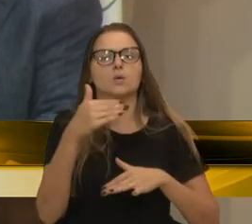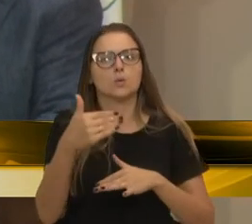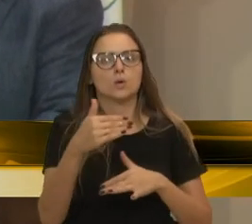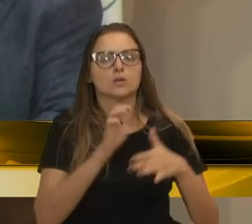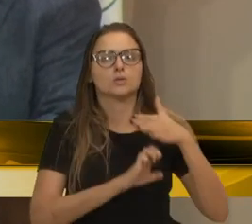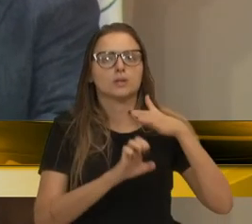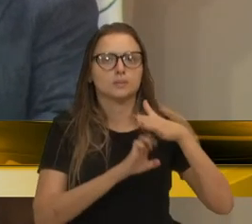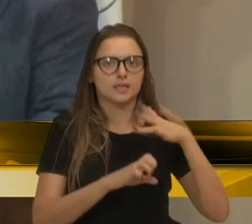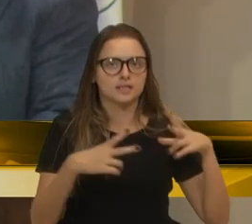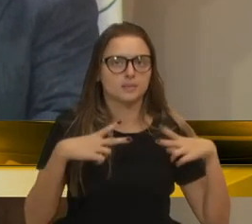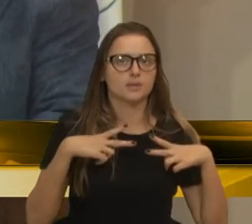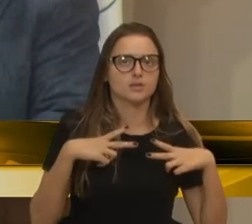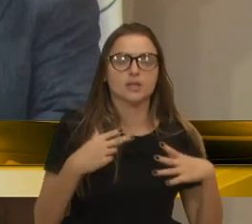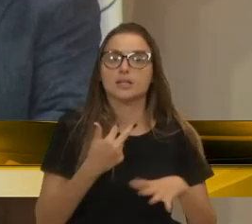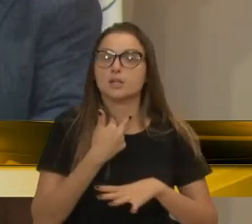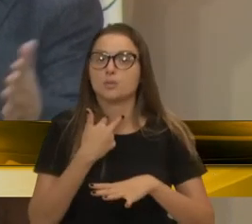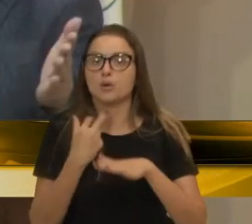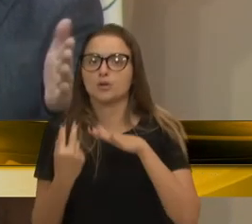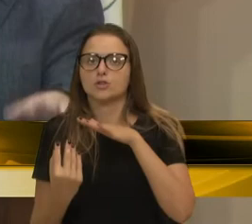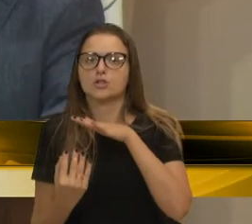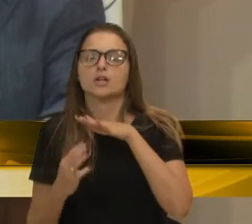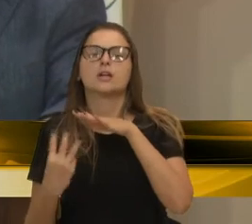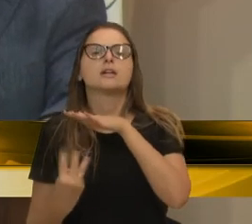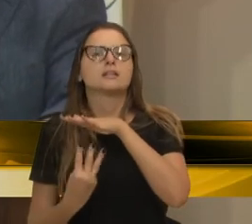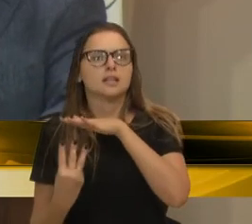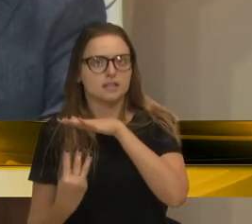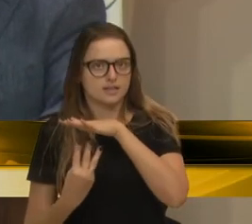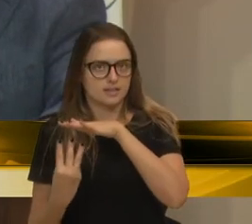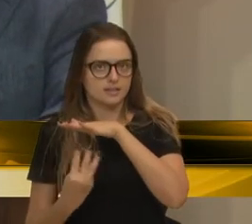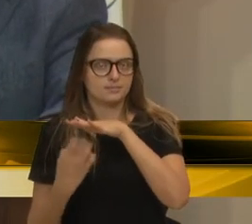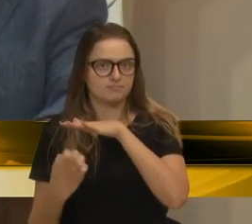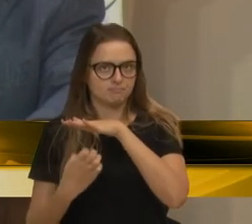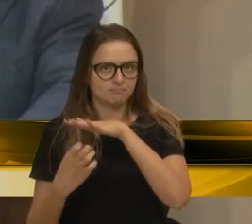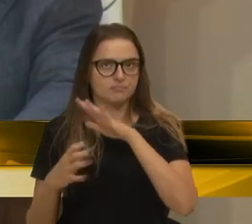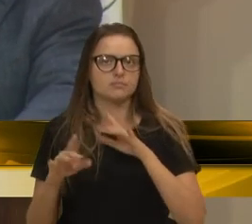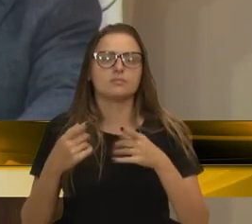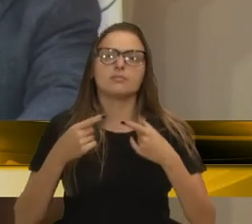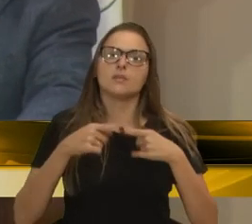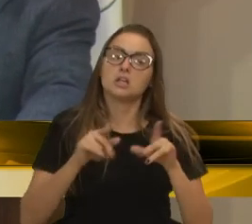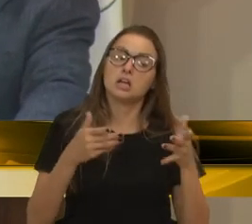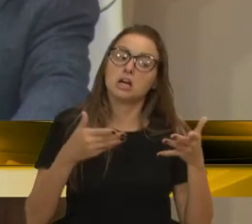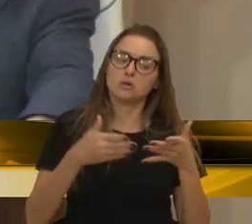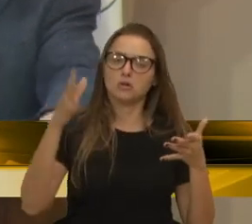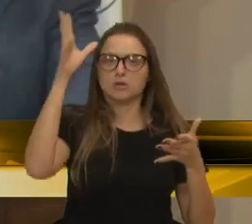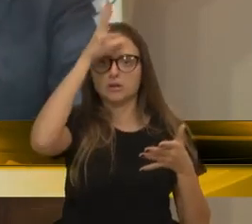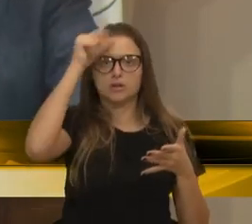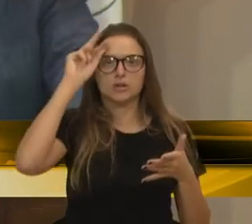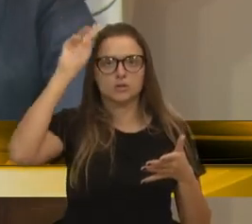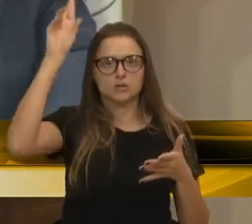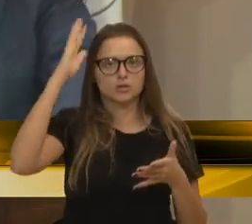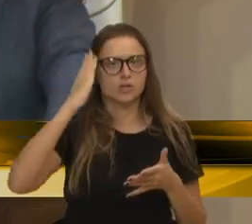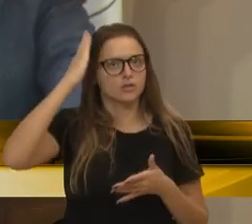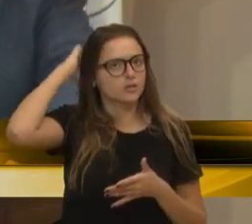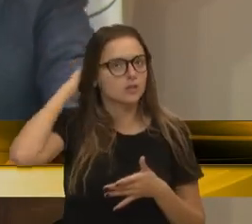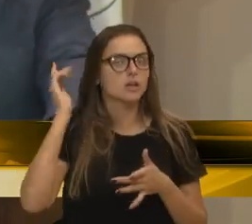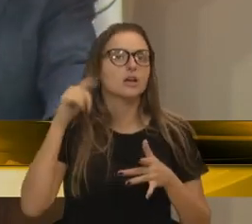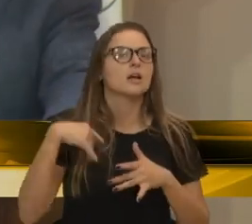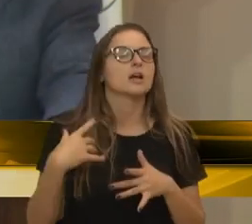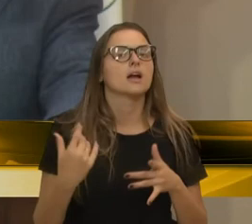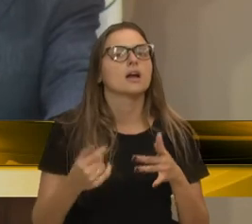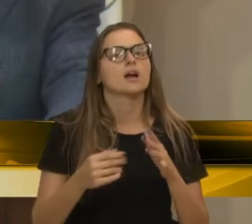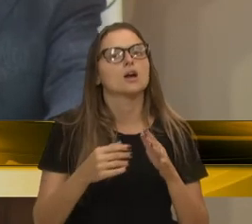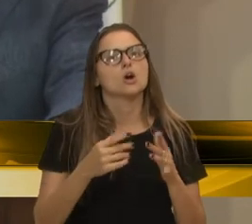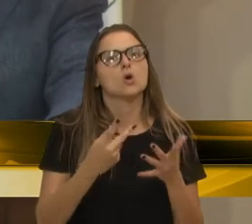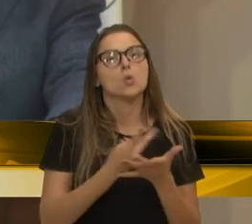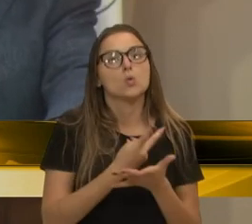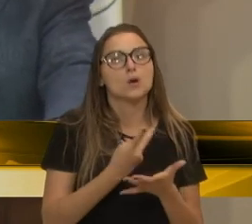privada e não terceirizados. E o prefeito, na minha ótica, está incorrendo em uma infração política-administrativa